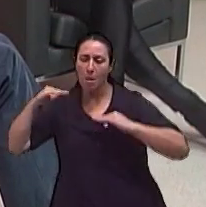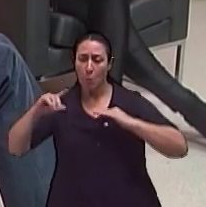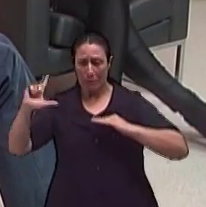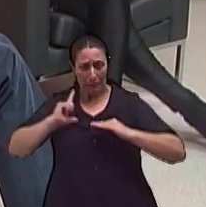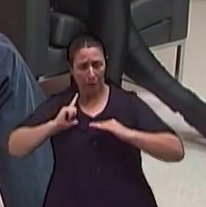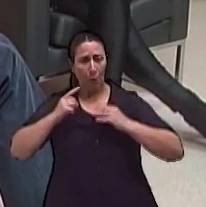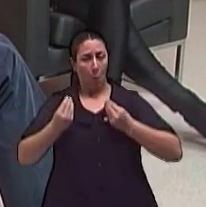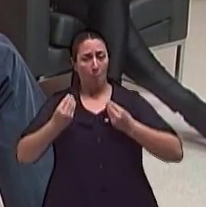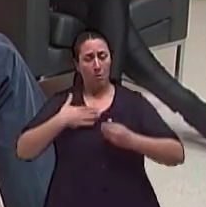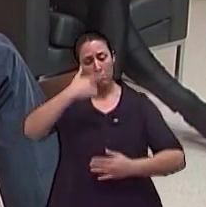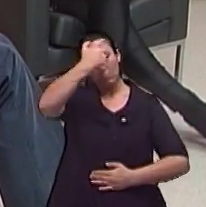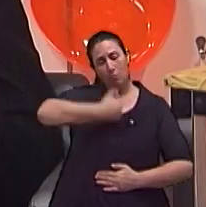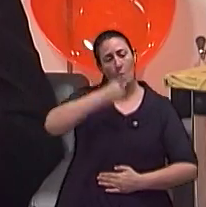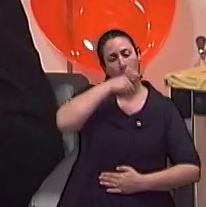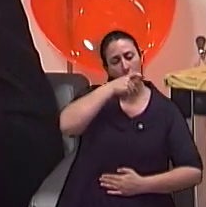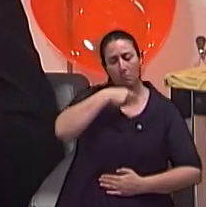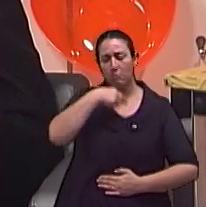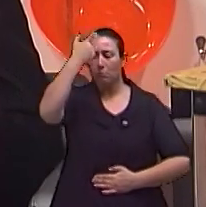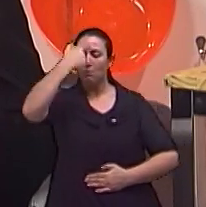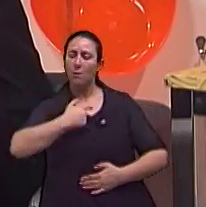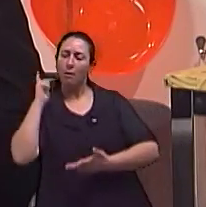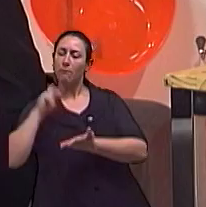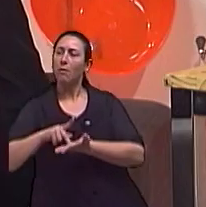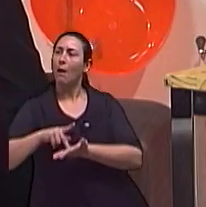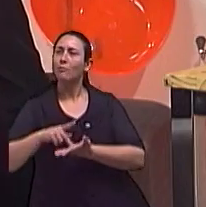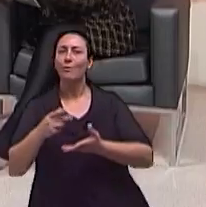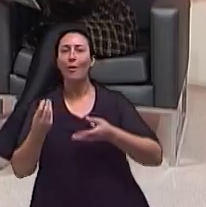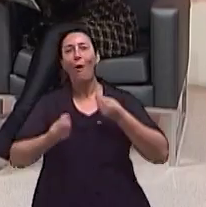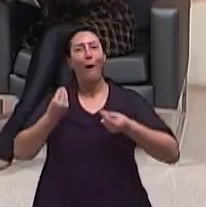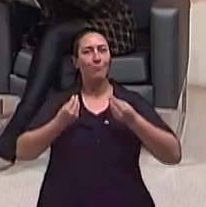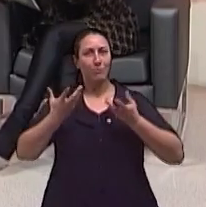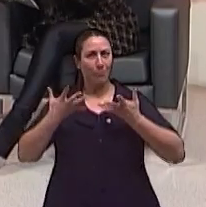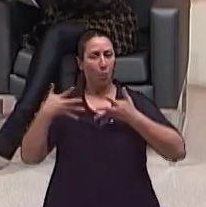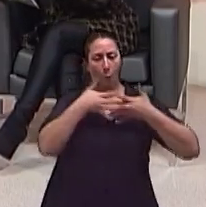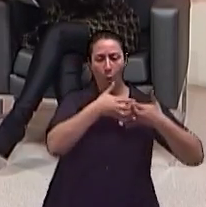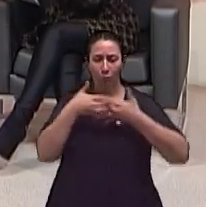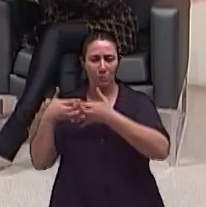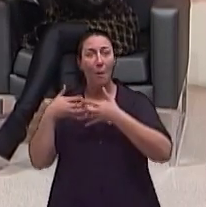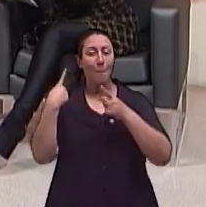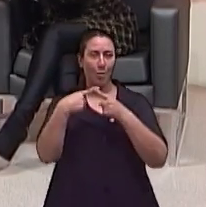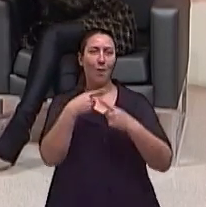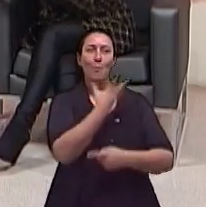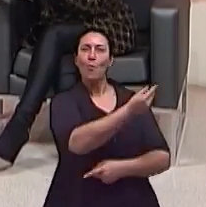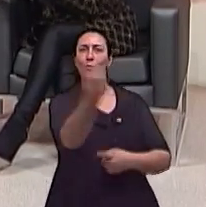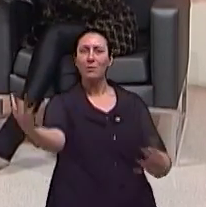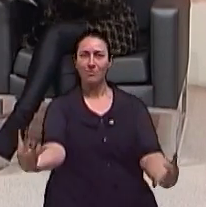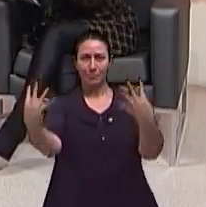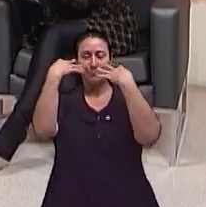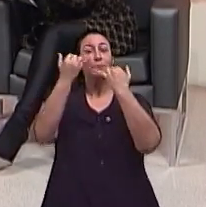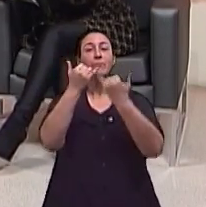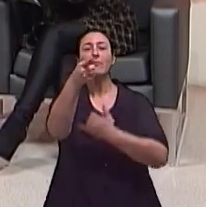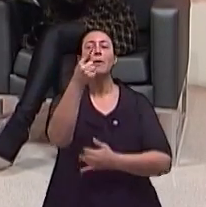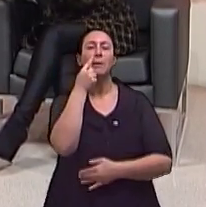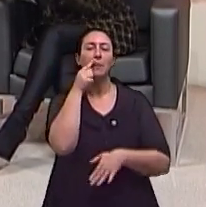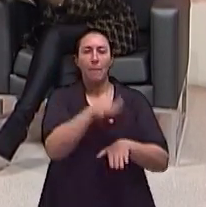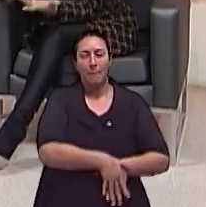o que eu sou como atriz e como personagem? Porque elas eram confundidas... Por exemplo, a Merlin era confundida sempre